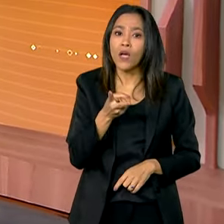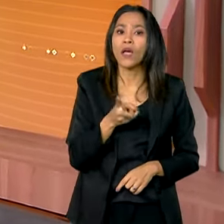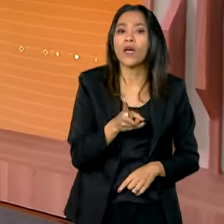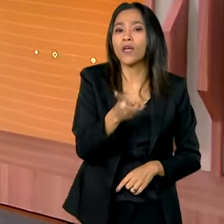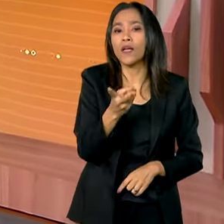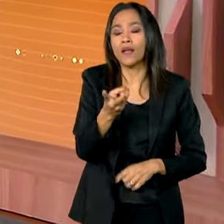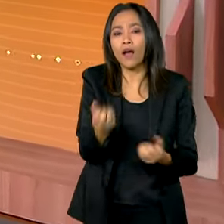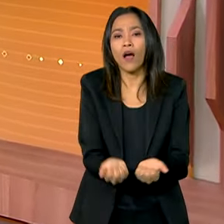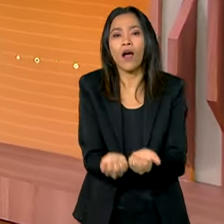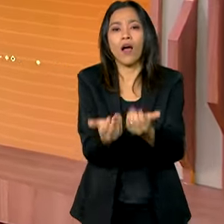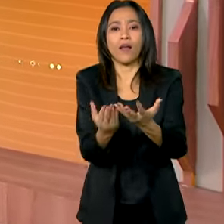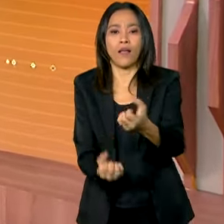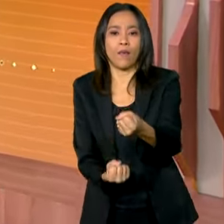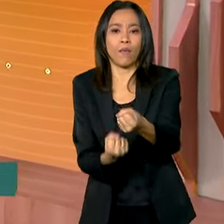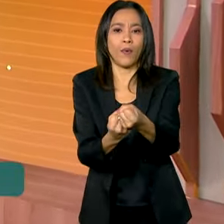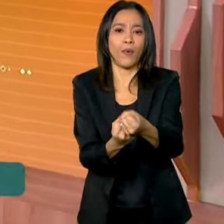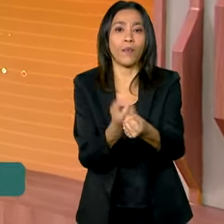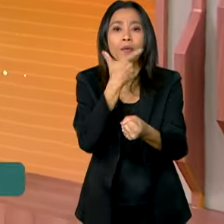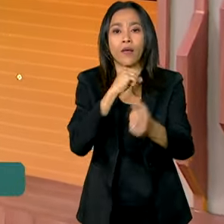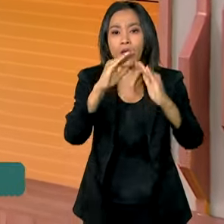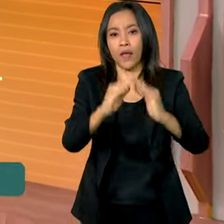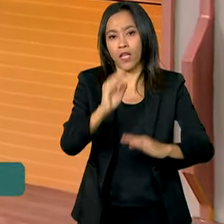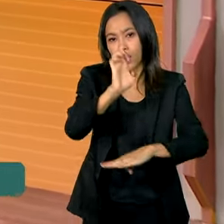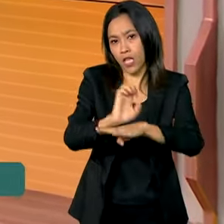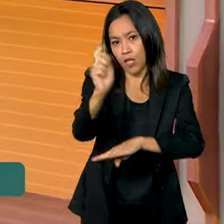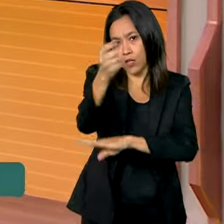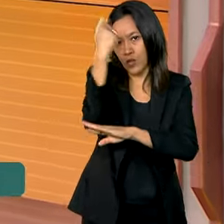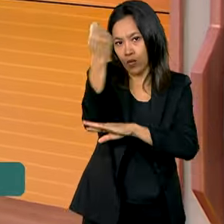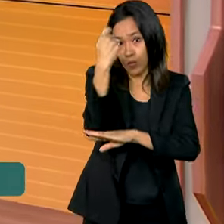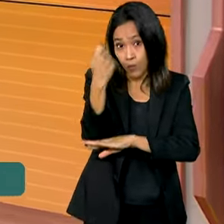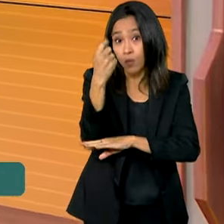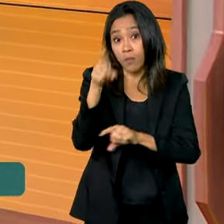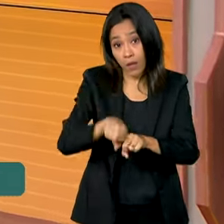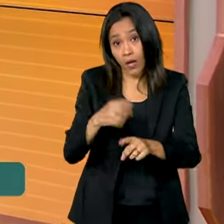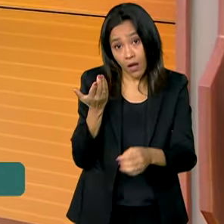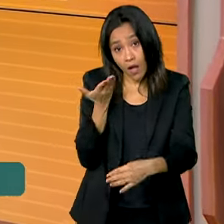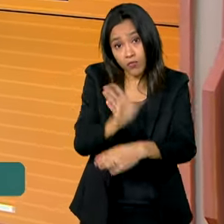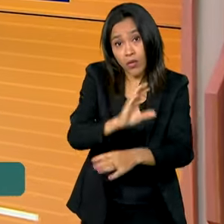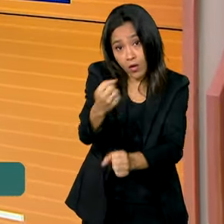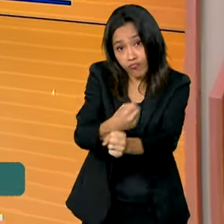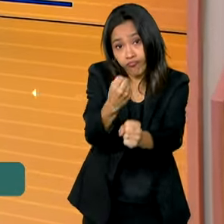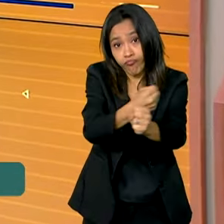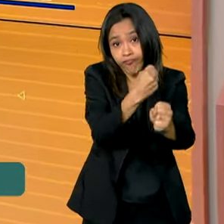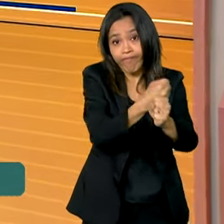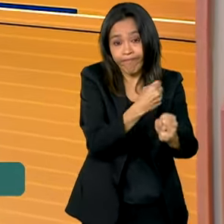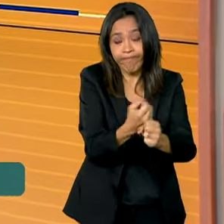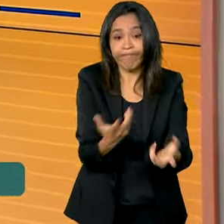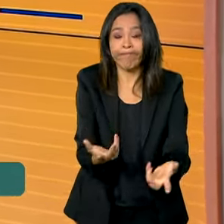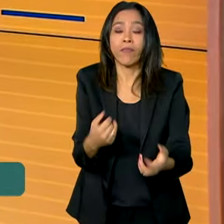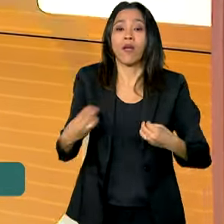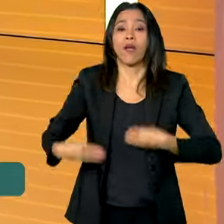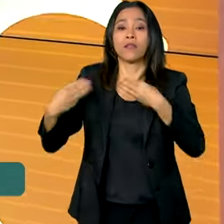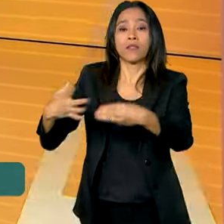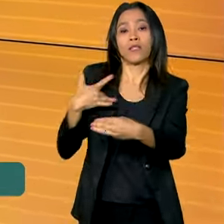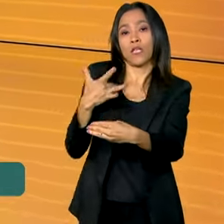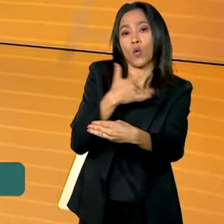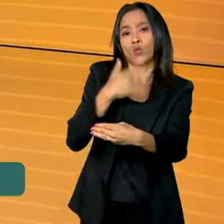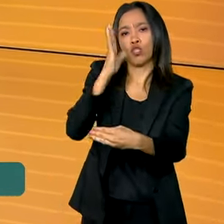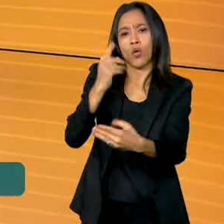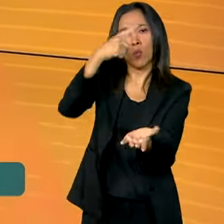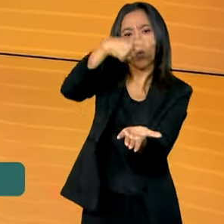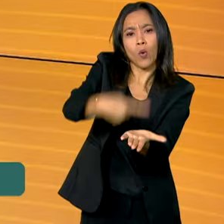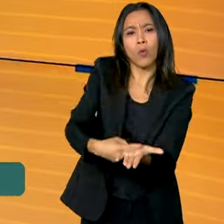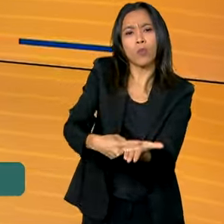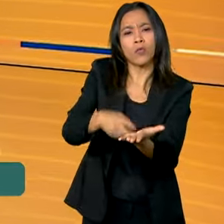apoio para a população do Rio Grande do Sul e para a reconstrução do Estado. O Ministério da Saúde firmou um acordo para